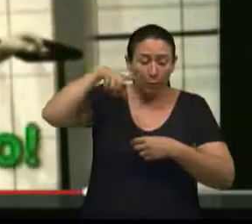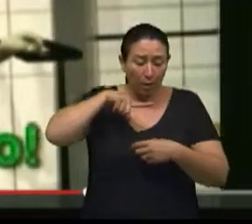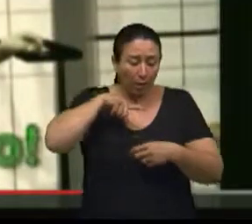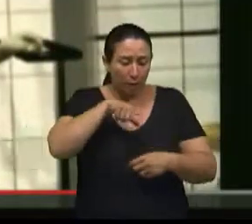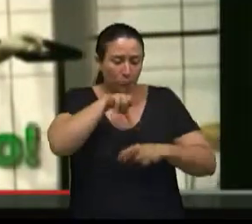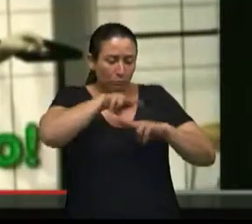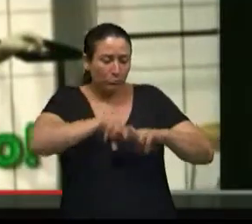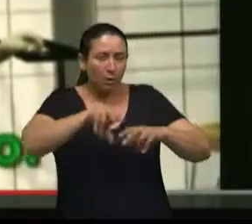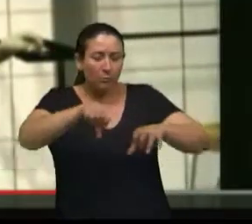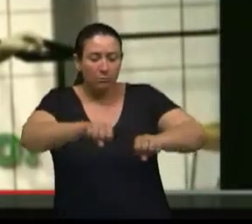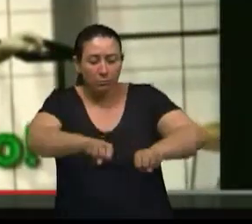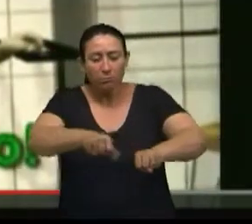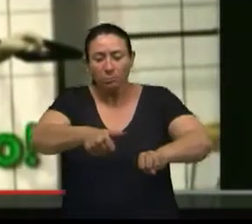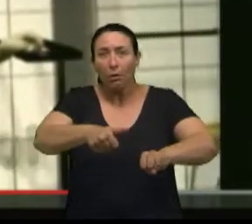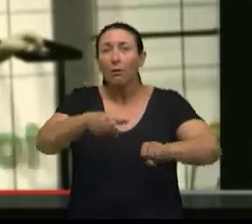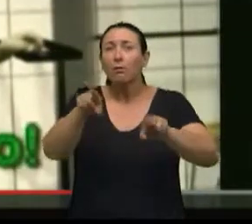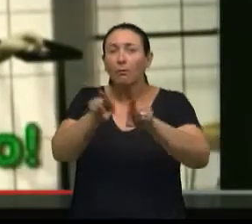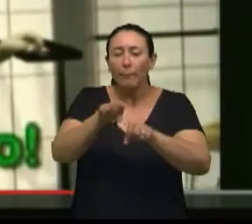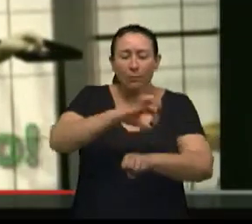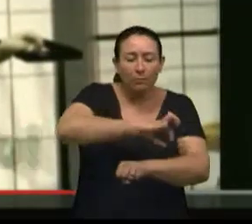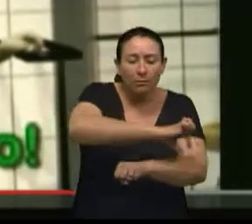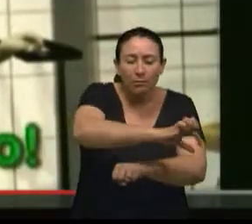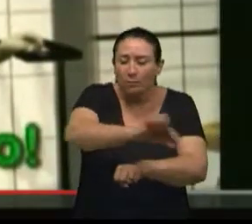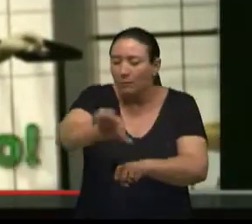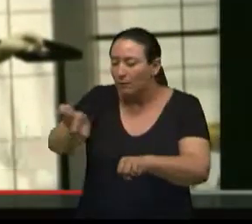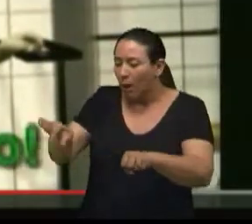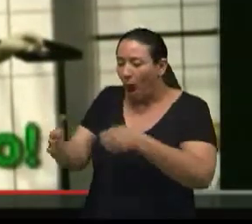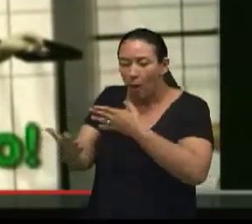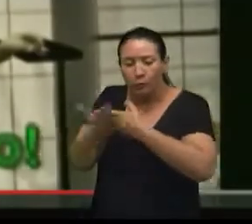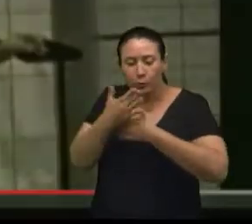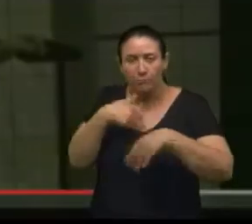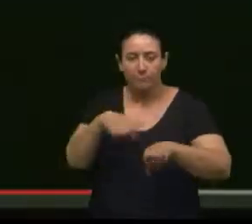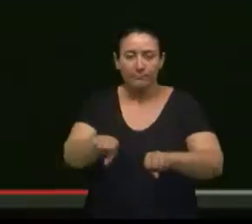rodapé são medidas seguras de prevenção a acidentes.